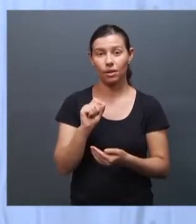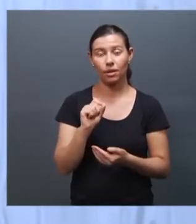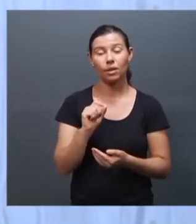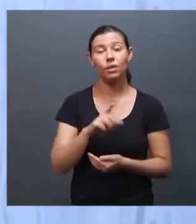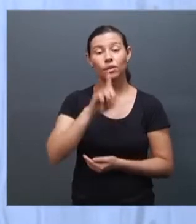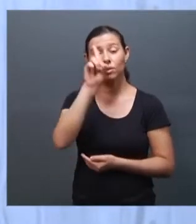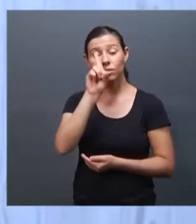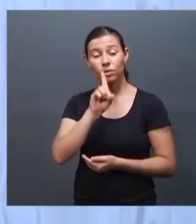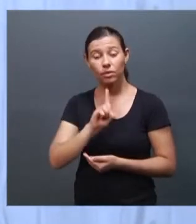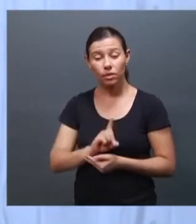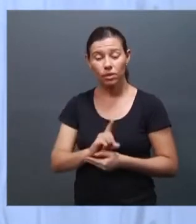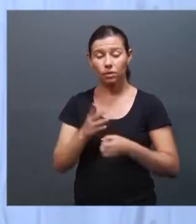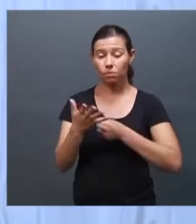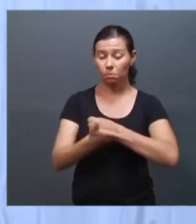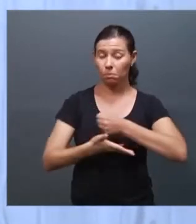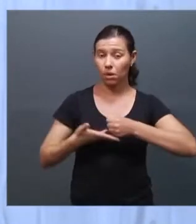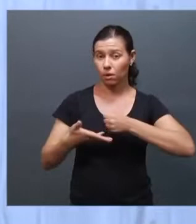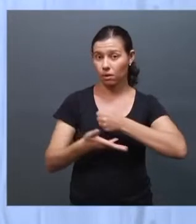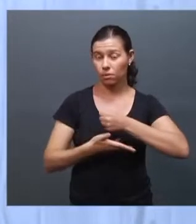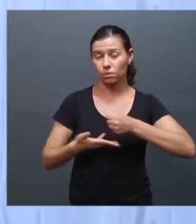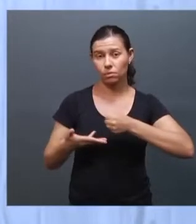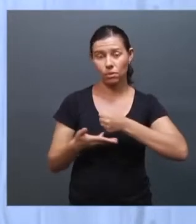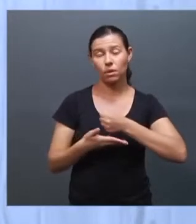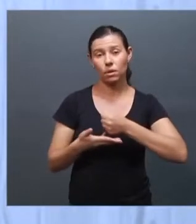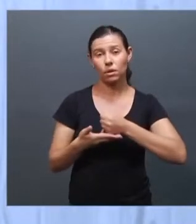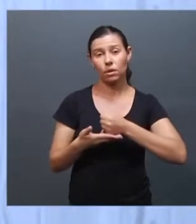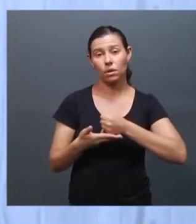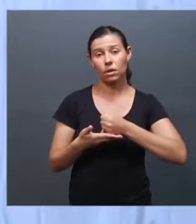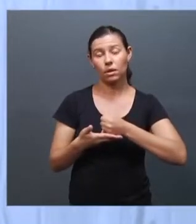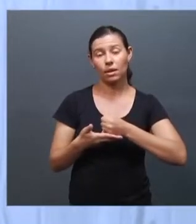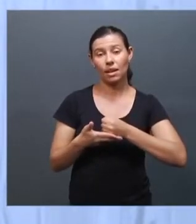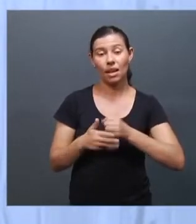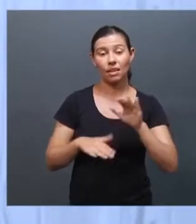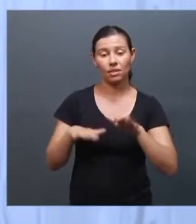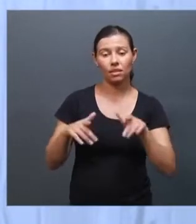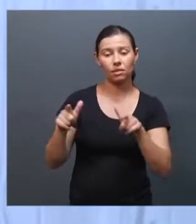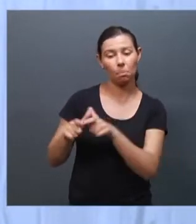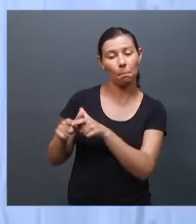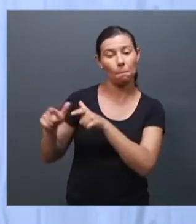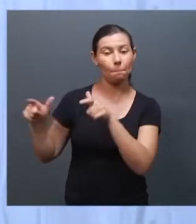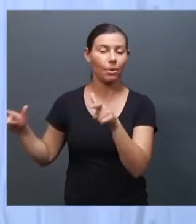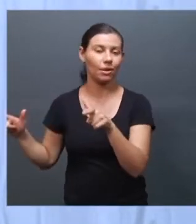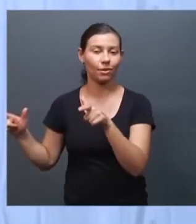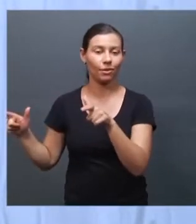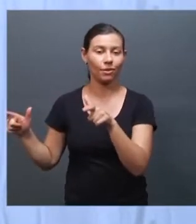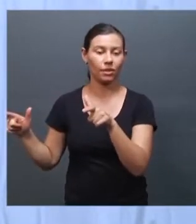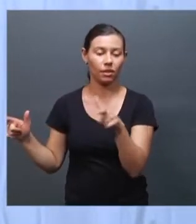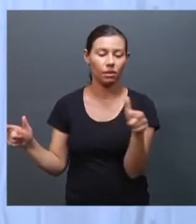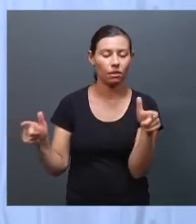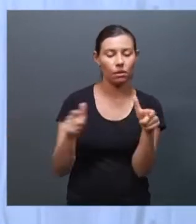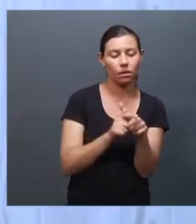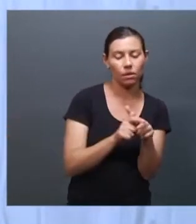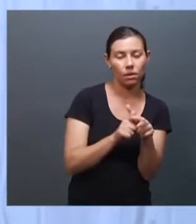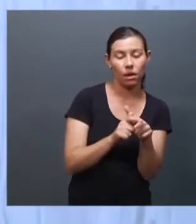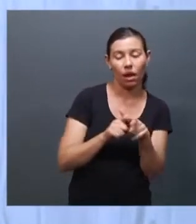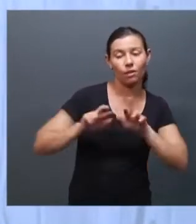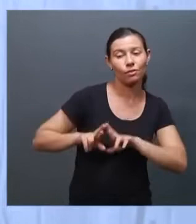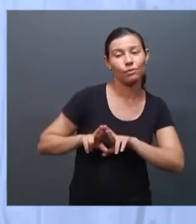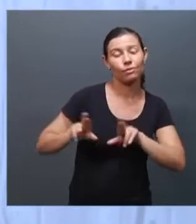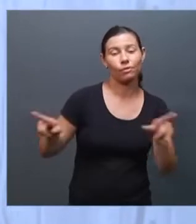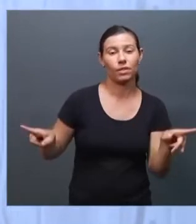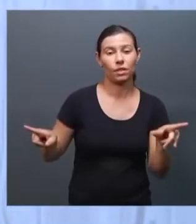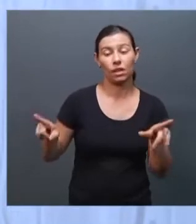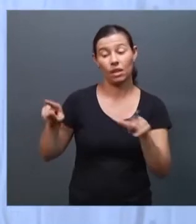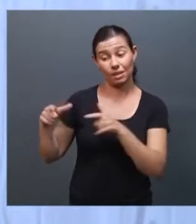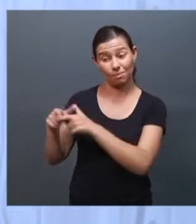fundamentais eles na sua origem eles tem esse papel contra majoritário né que quer dizer o que mesmo se a maioria